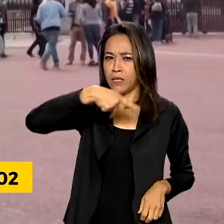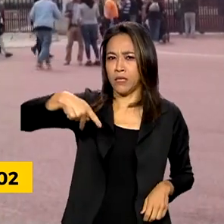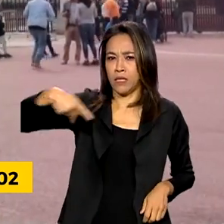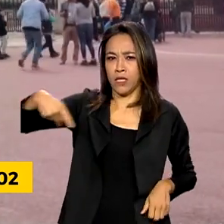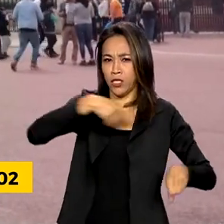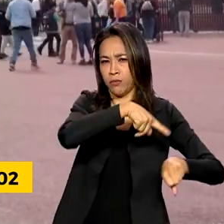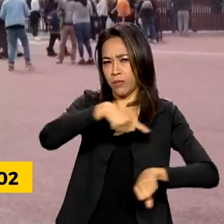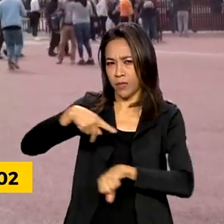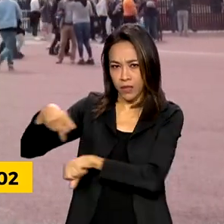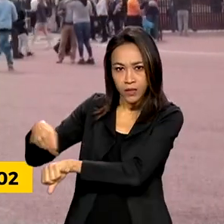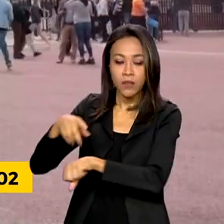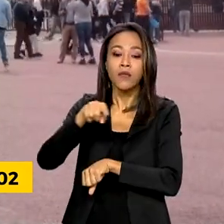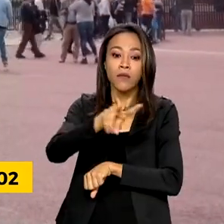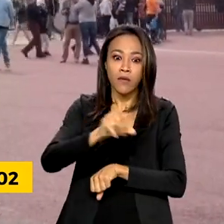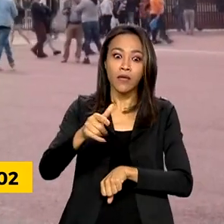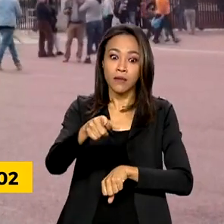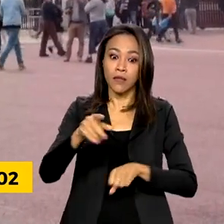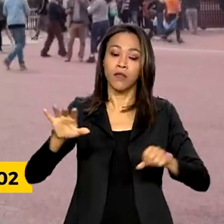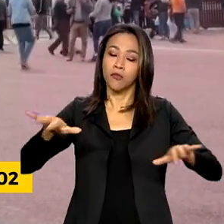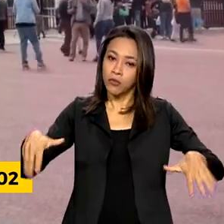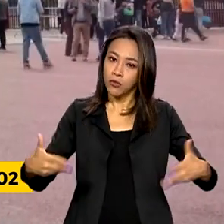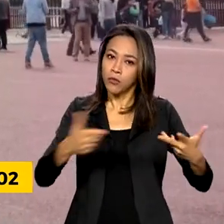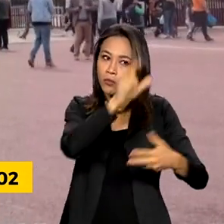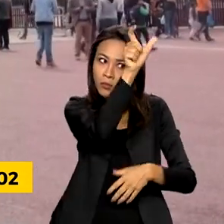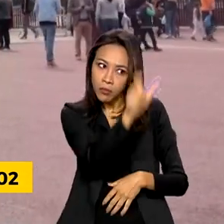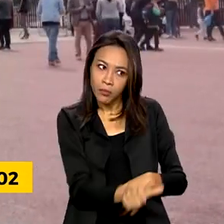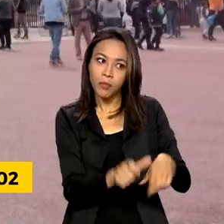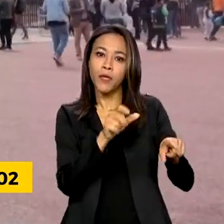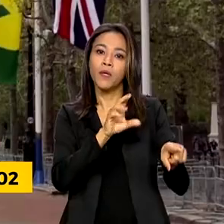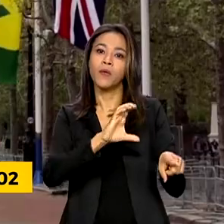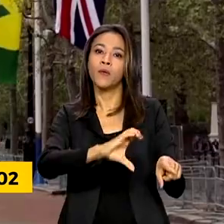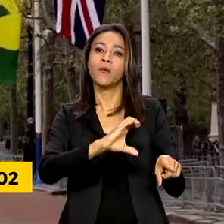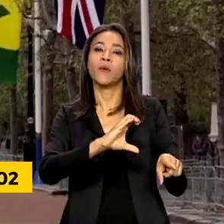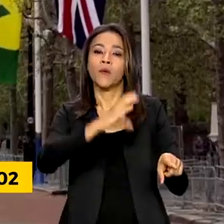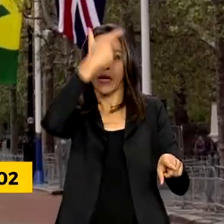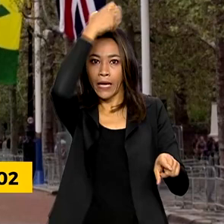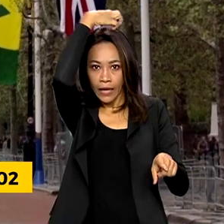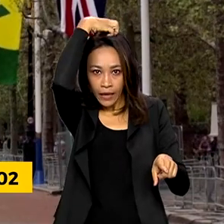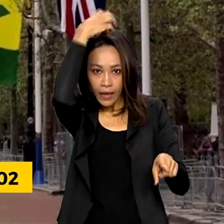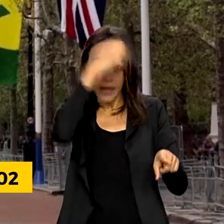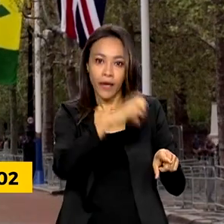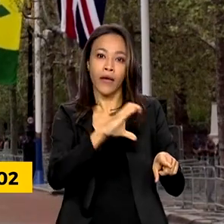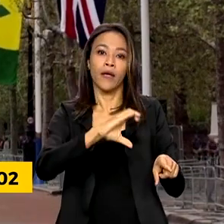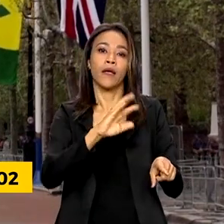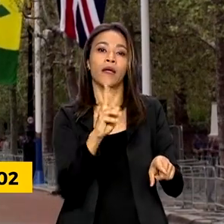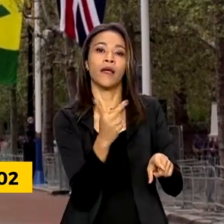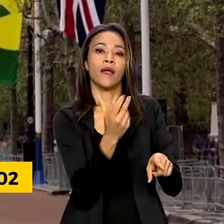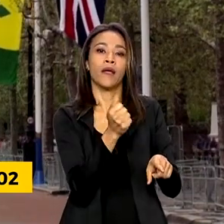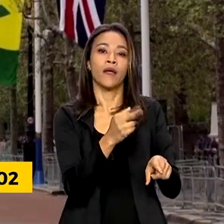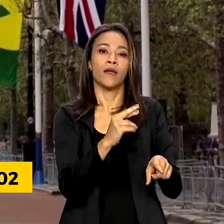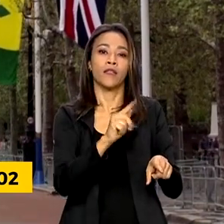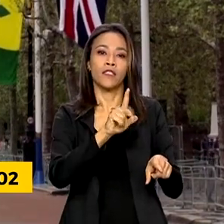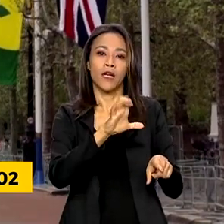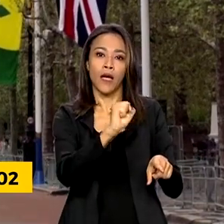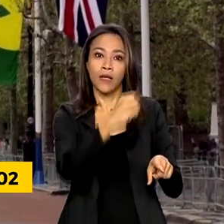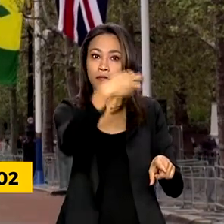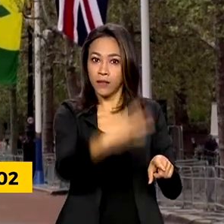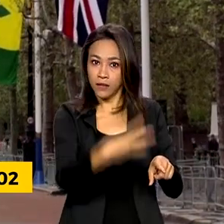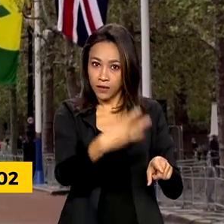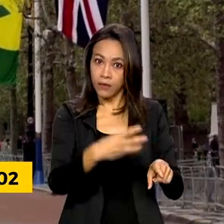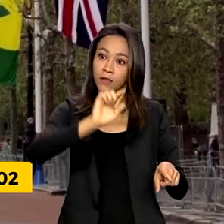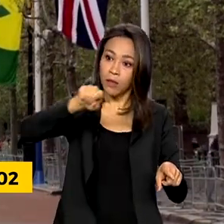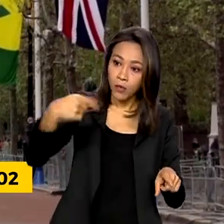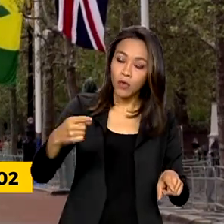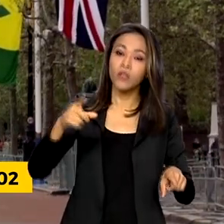Buckingham e deve ser recebido pelo rei Charles III. Lula deve se reunir também com o primeiro-ministro do Reino Unido